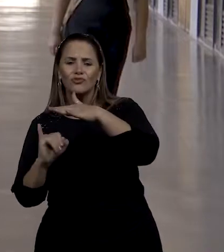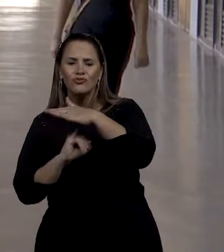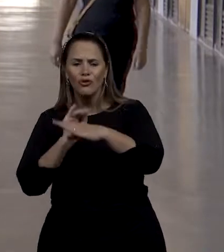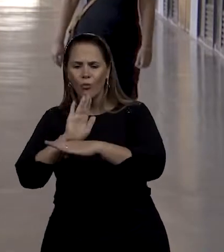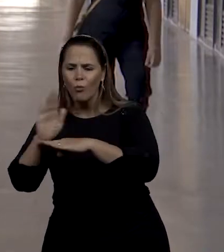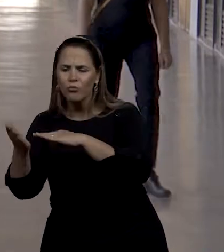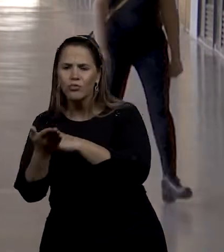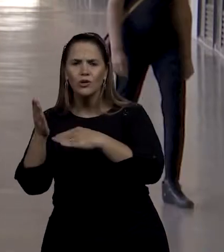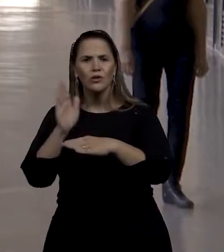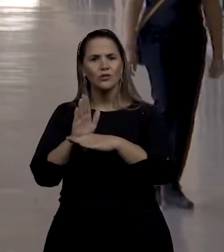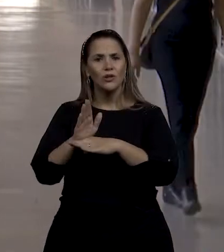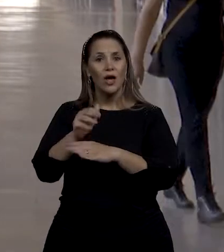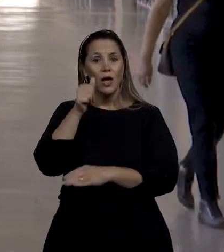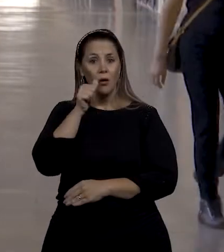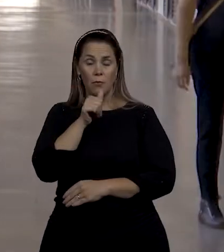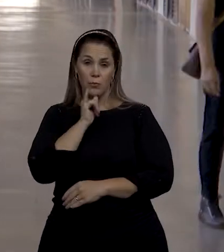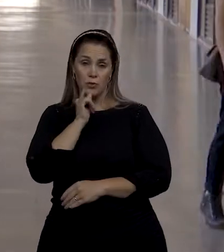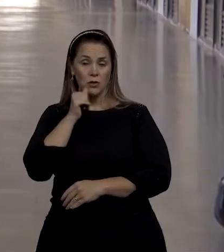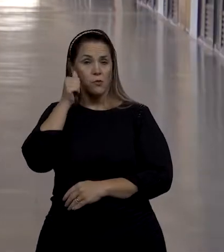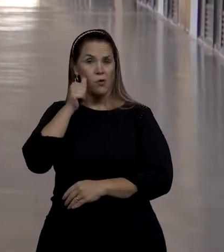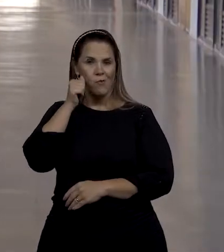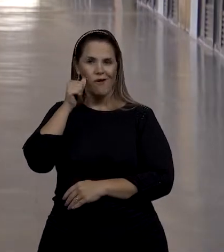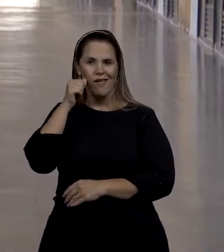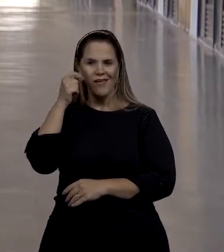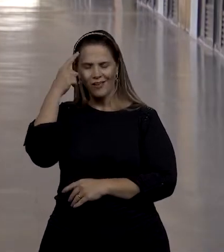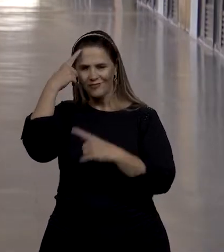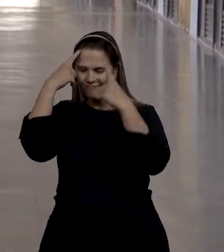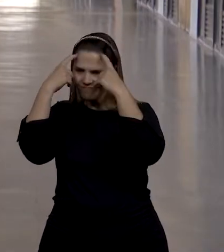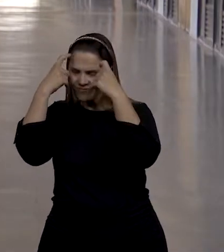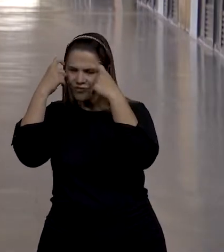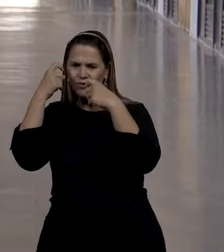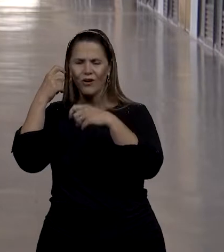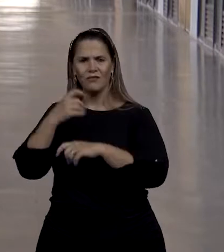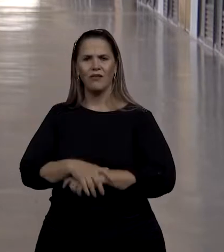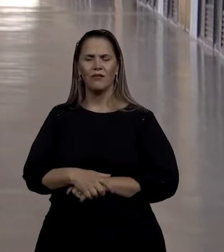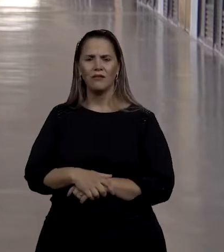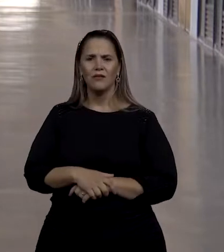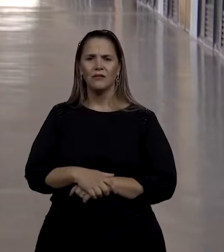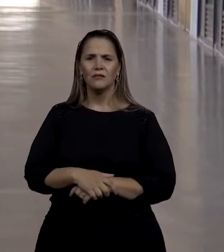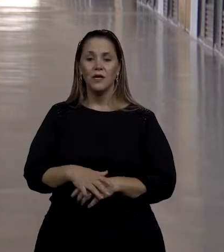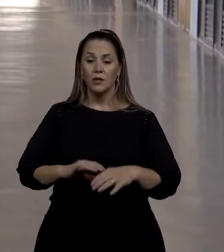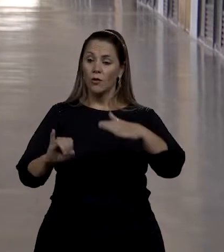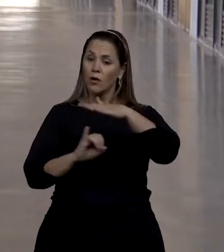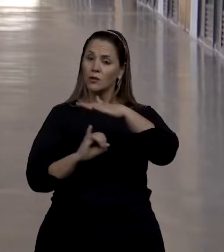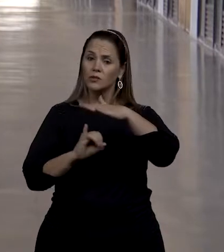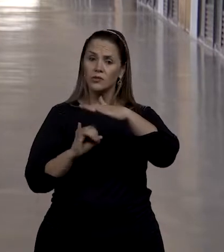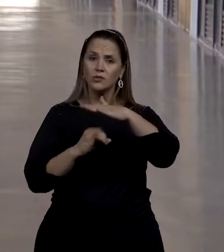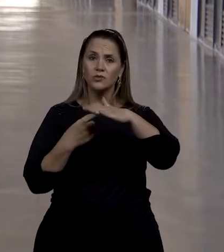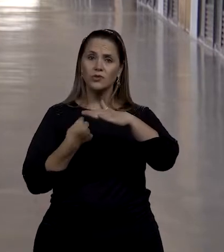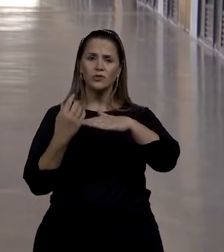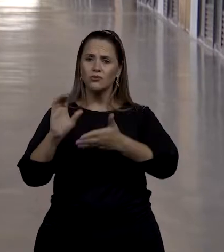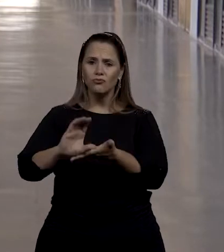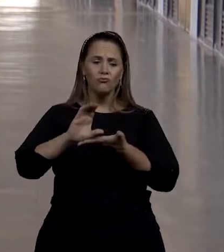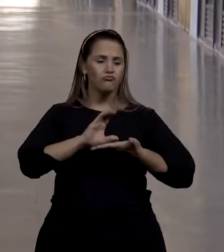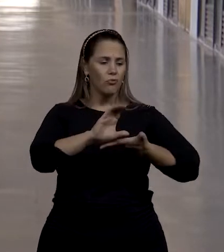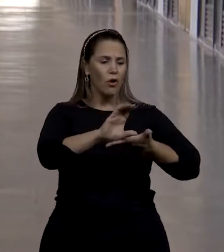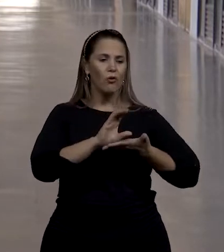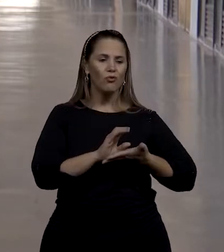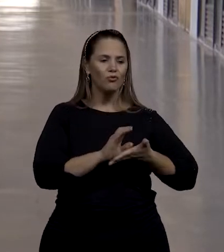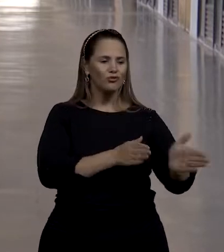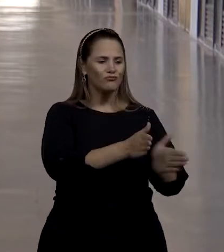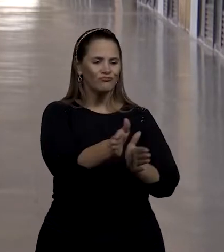mulheres, por exemplo, vítimas de violência de forma geral, e mesmo essas instituições não contam, por exemplo, com recursos de acessibilidade.